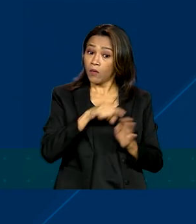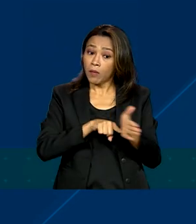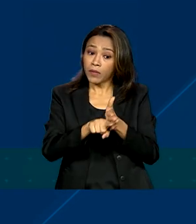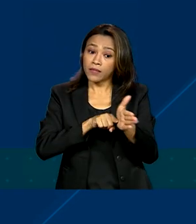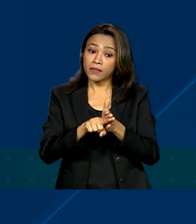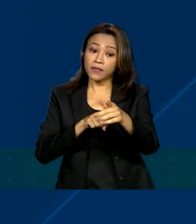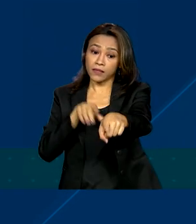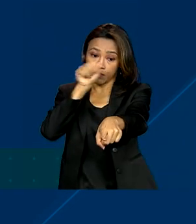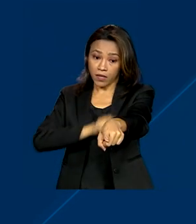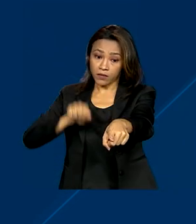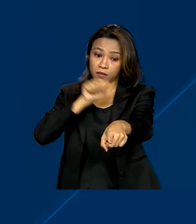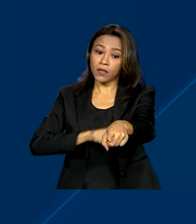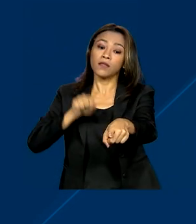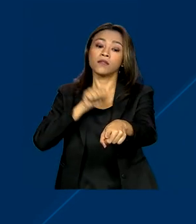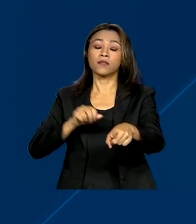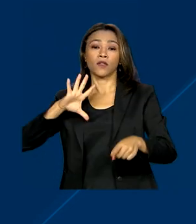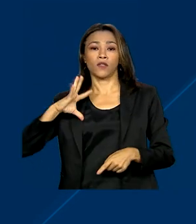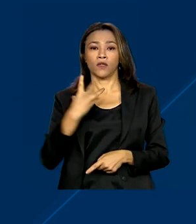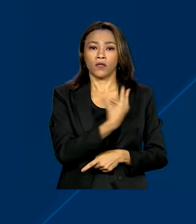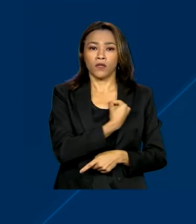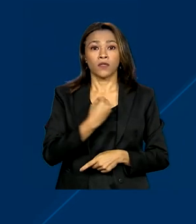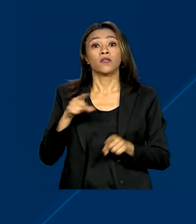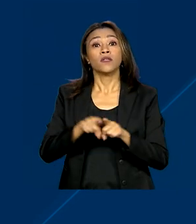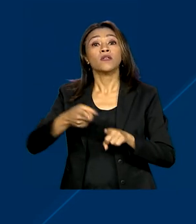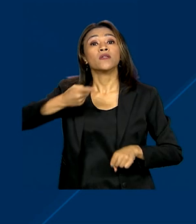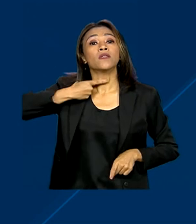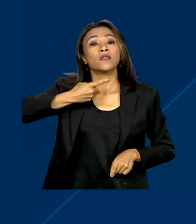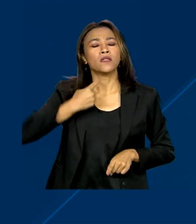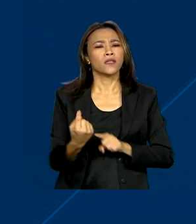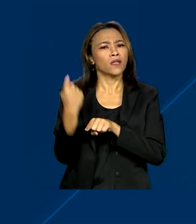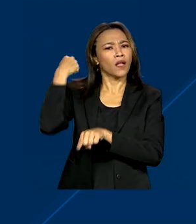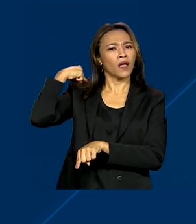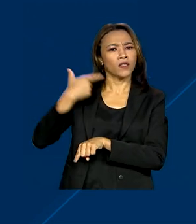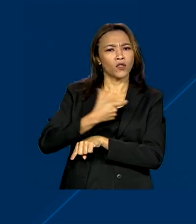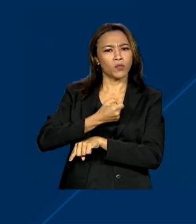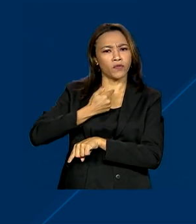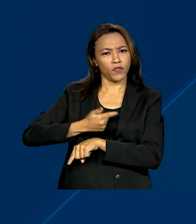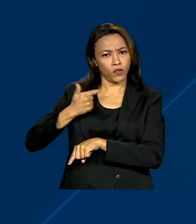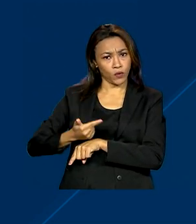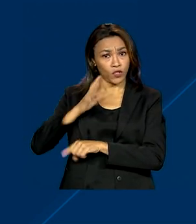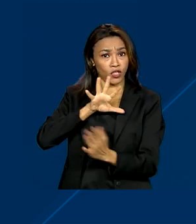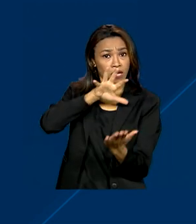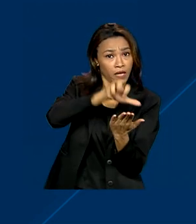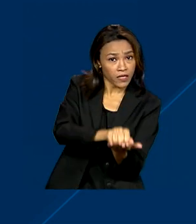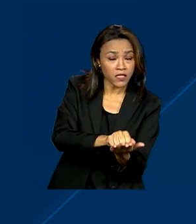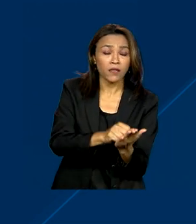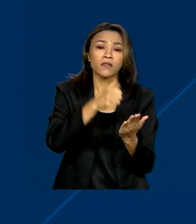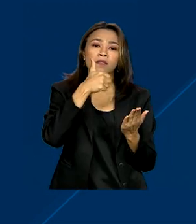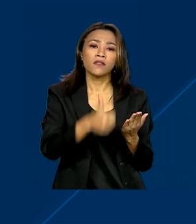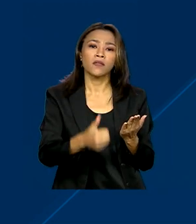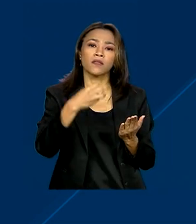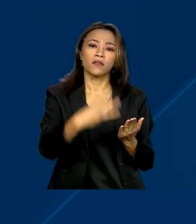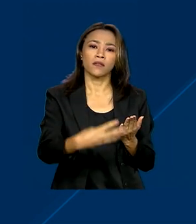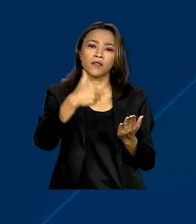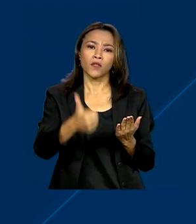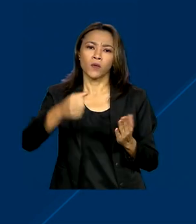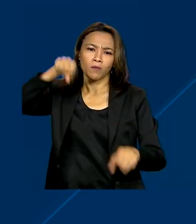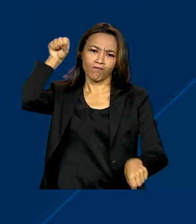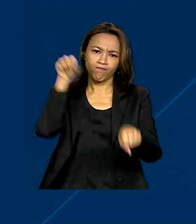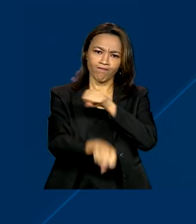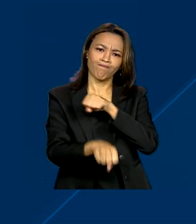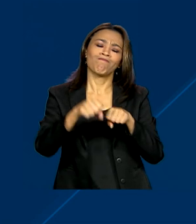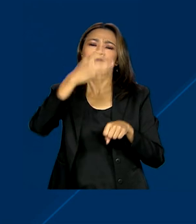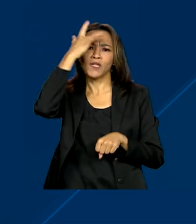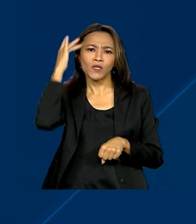Nacional de Travestis e Transsexuais, Em 2022, foram registrados 131 assassinatos de